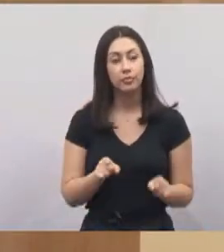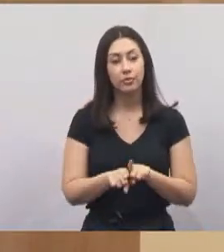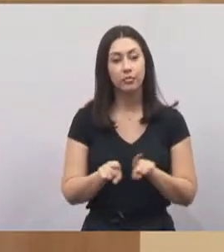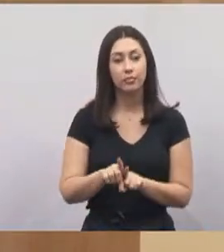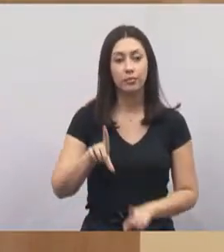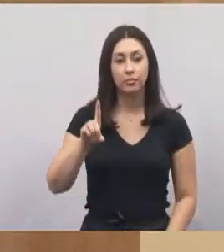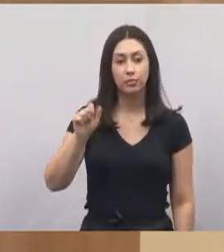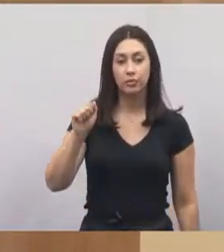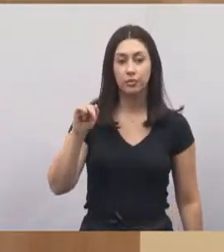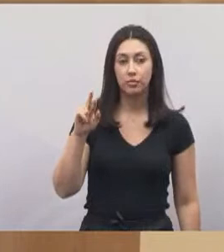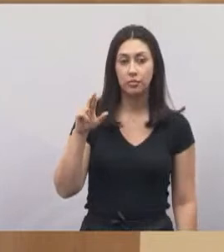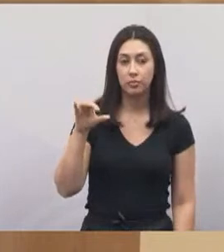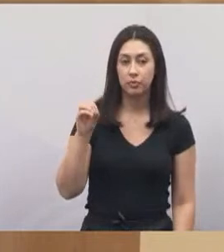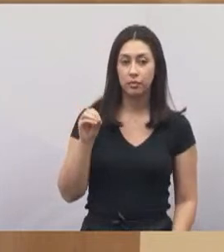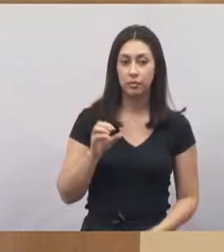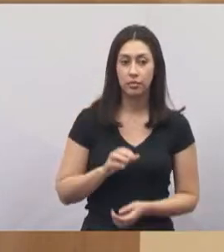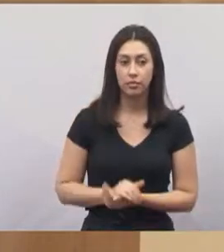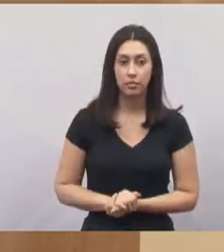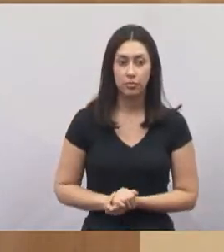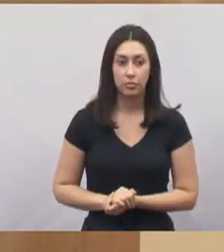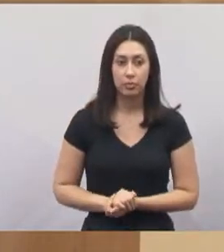sempre bem-vindo aqui nesta casa.